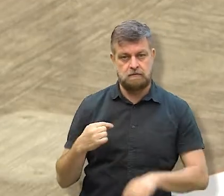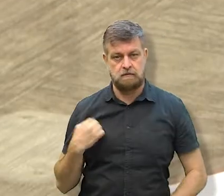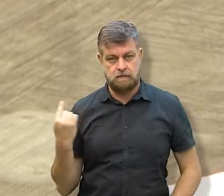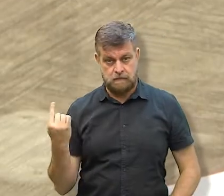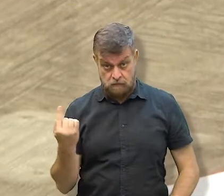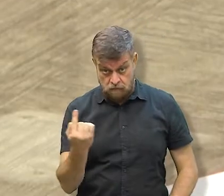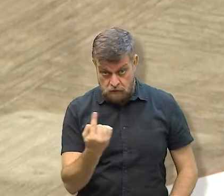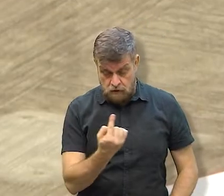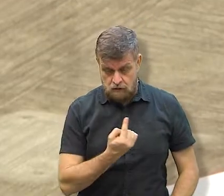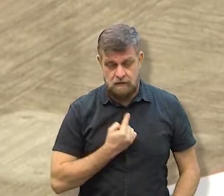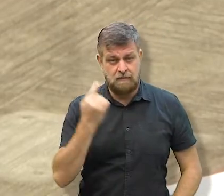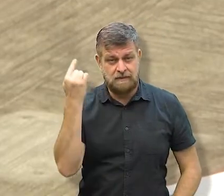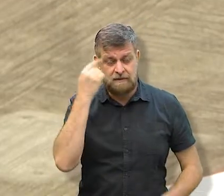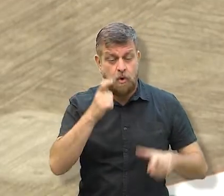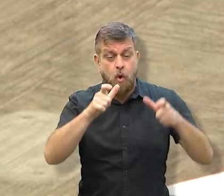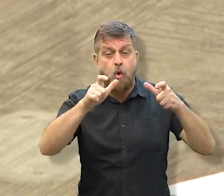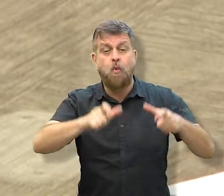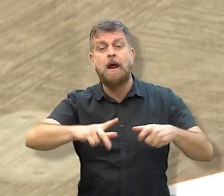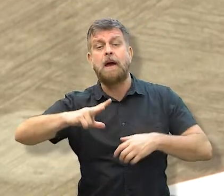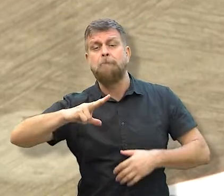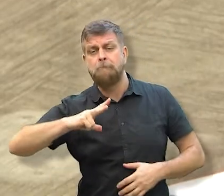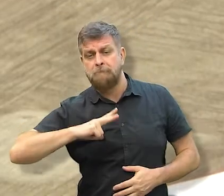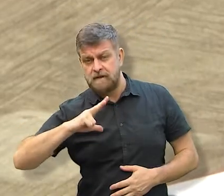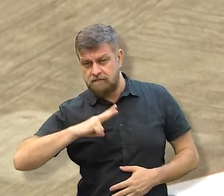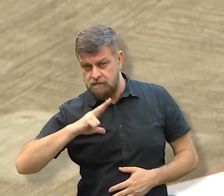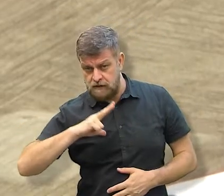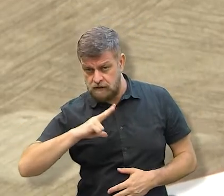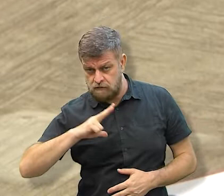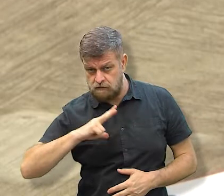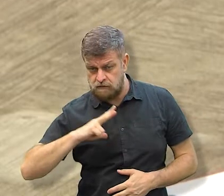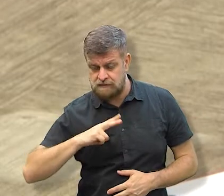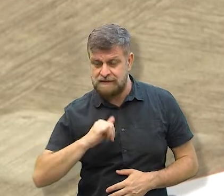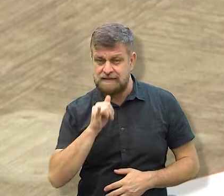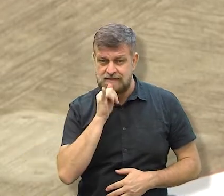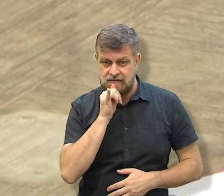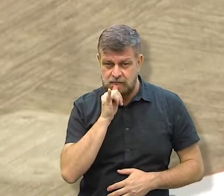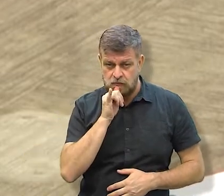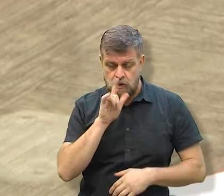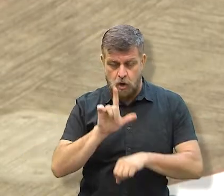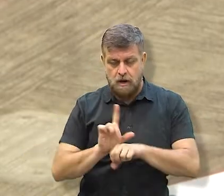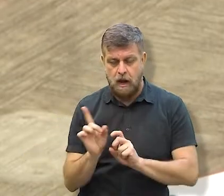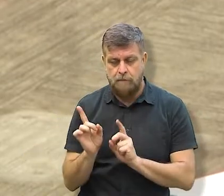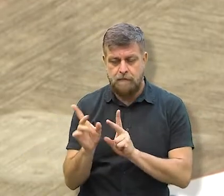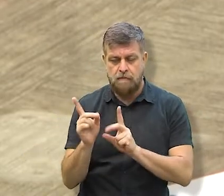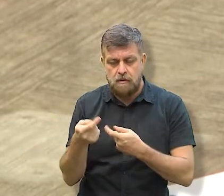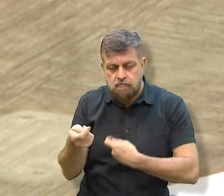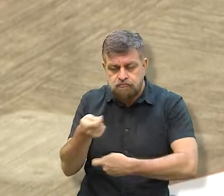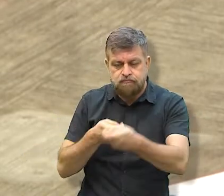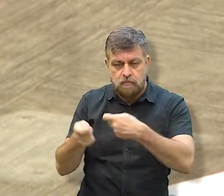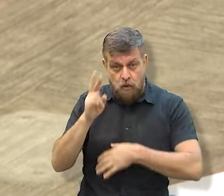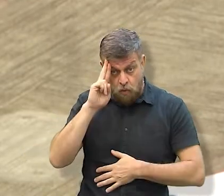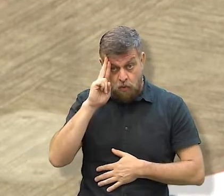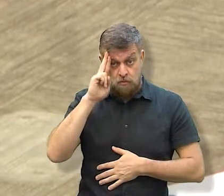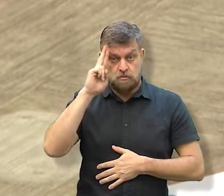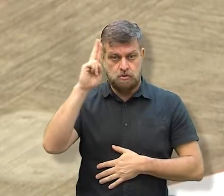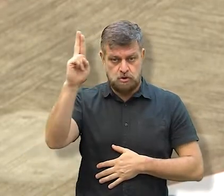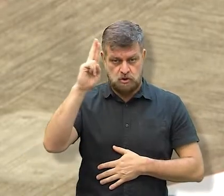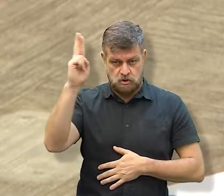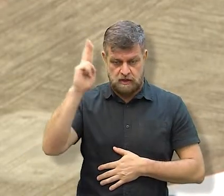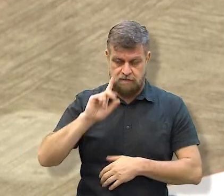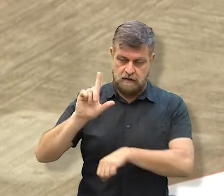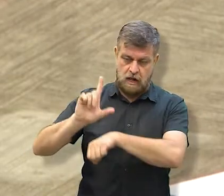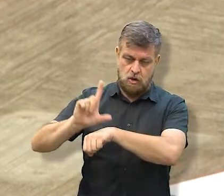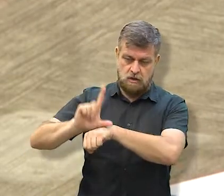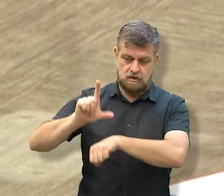compreensão é seguinte, num local privado comercial, o comerciante, o